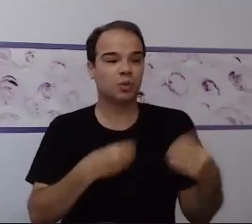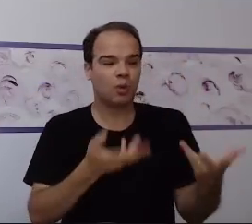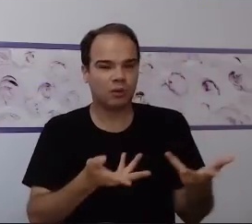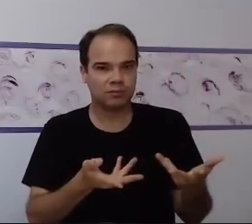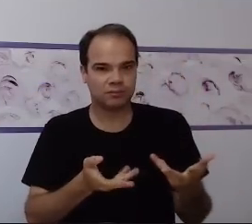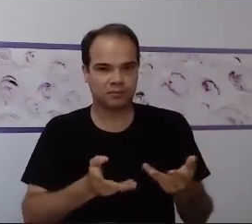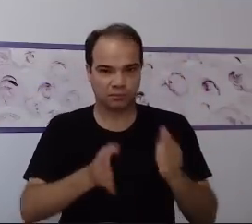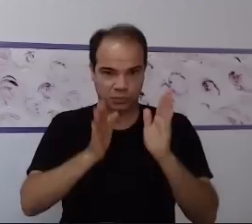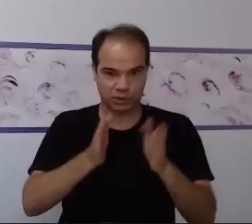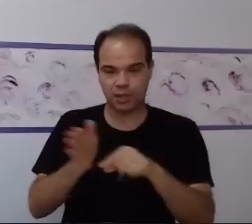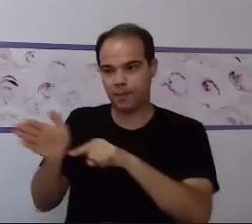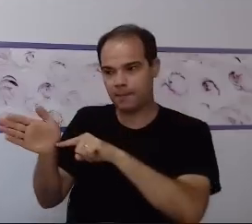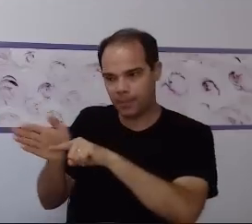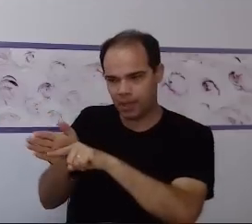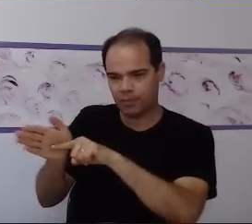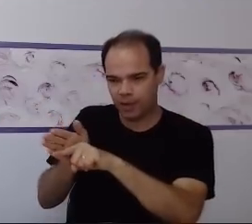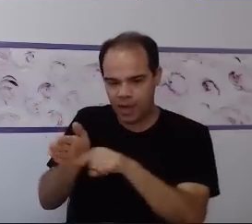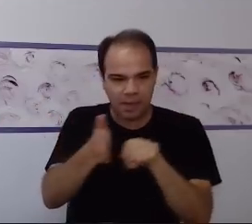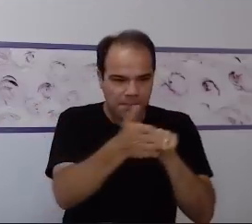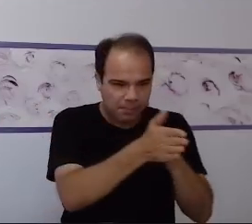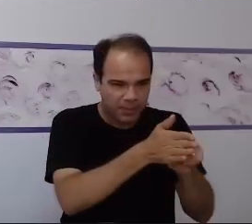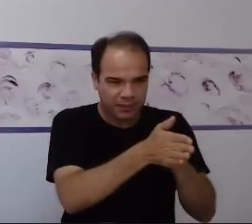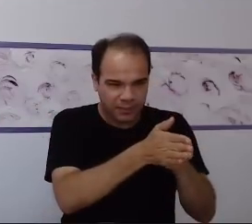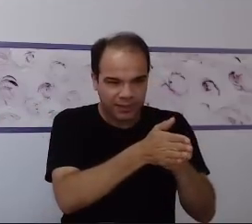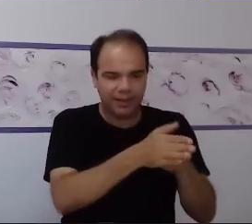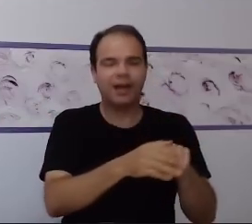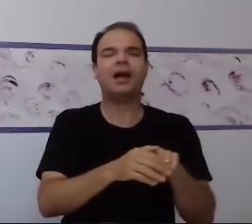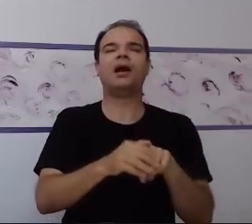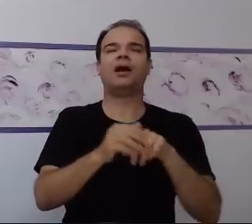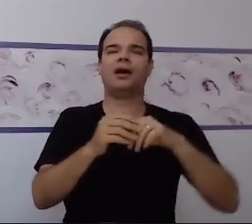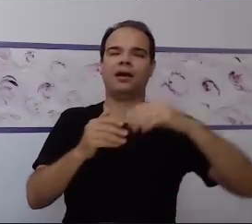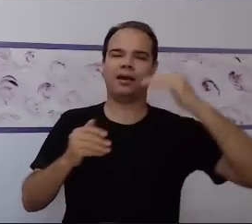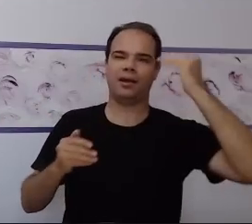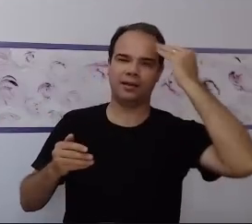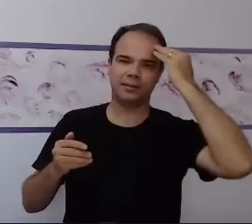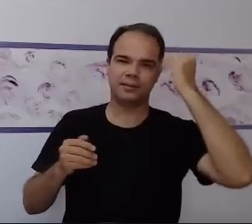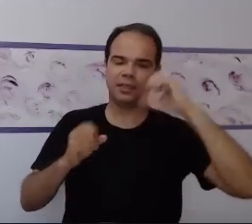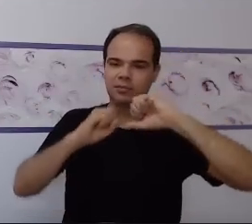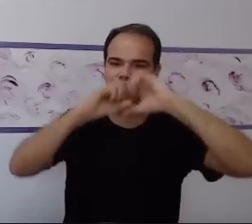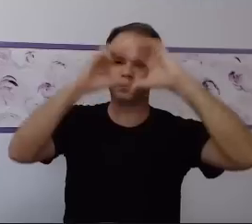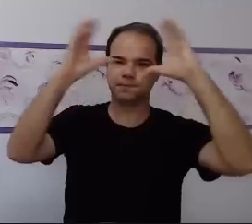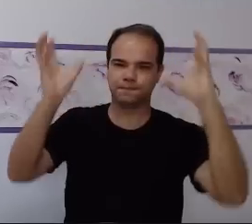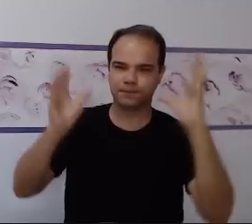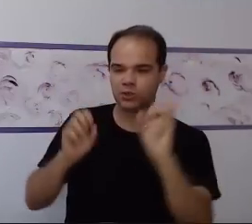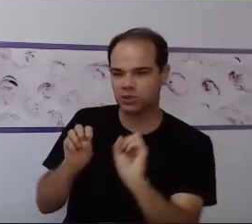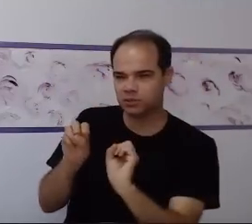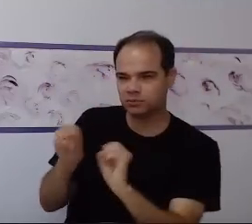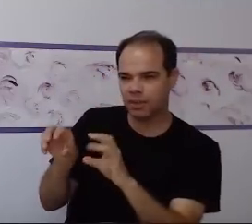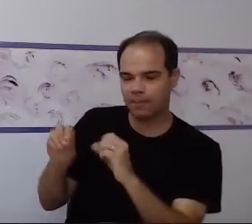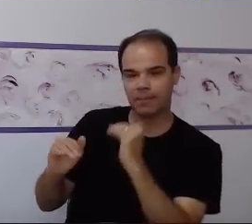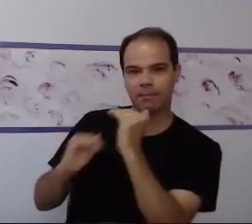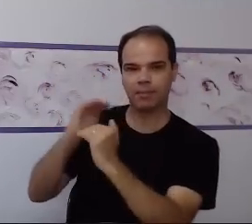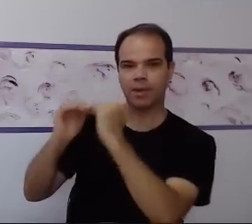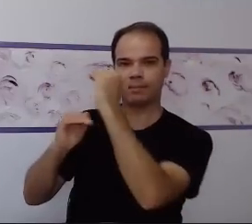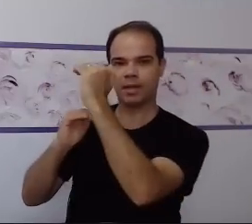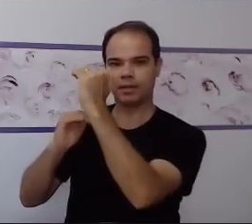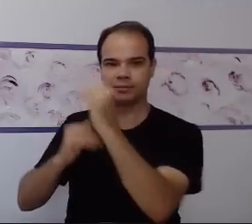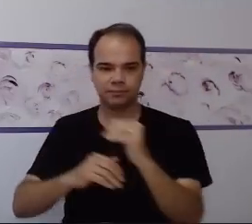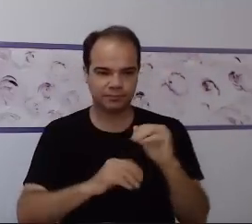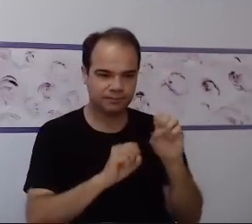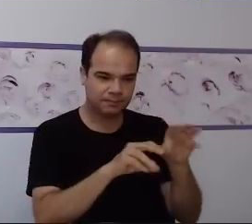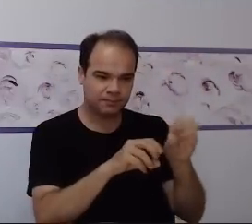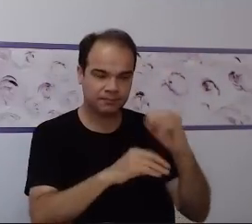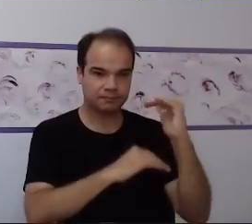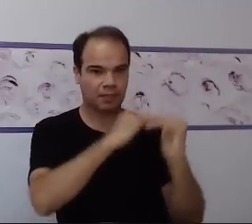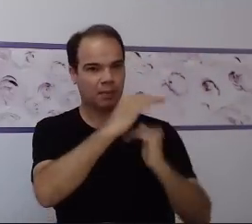você faz com que ele tenha perspectiva de evolução. E como fazer isso?